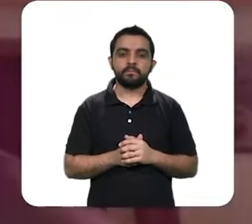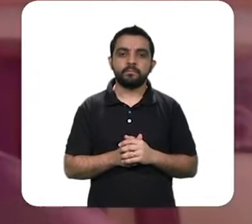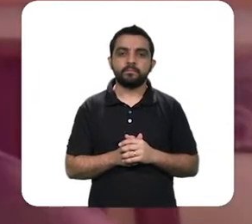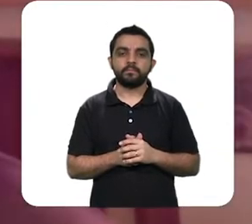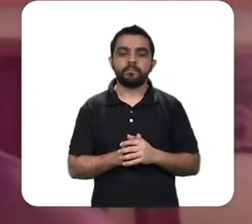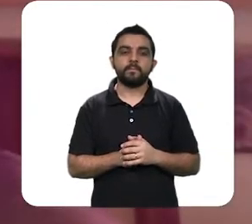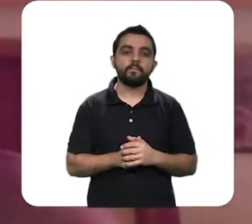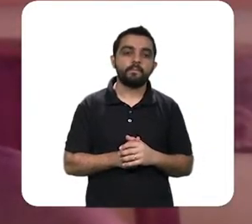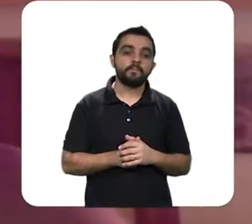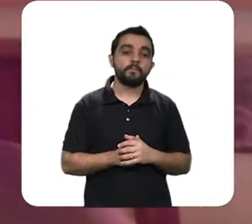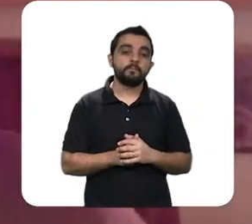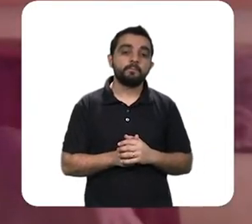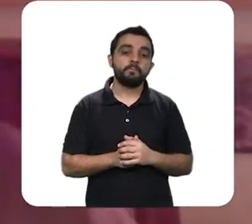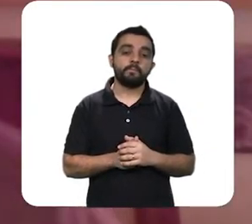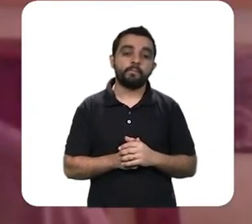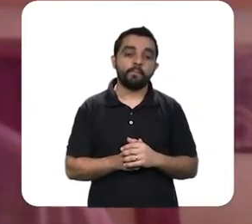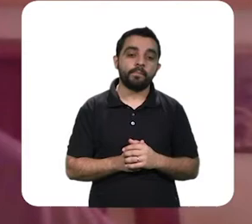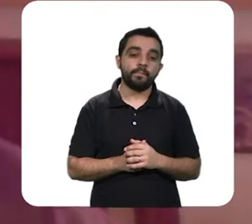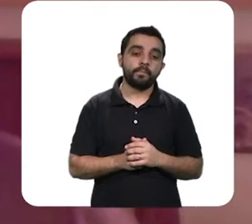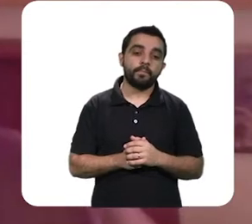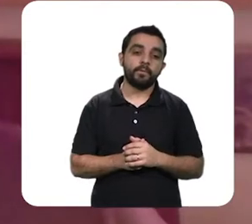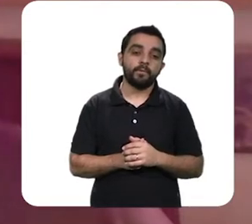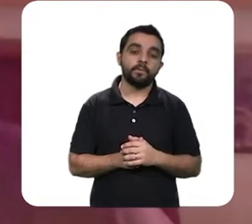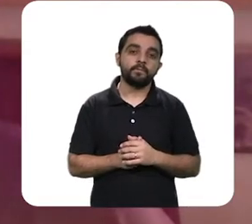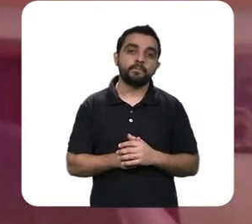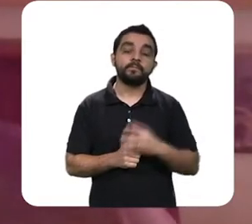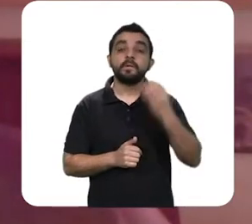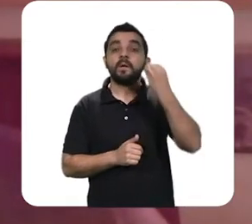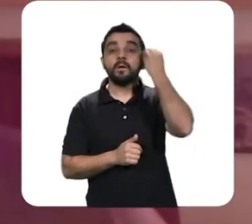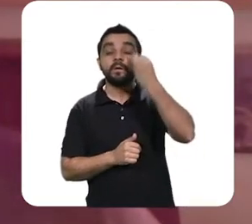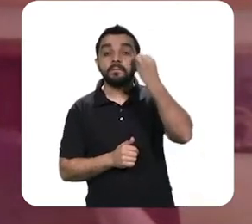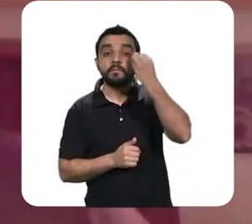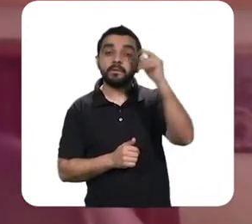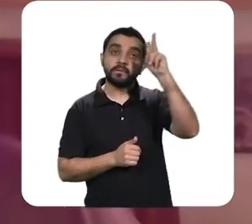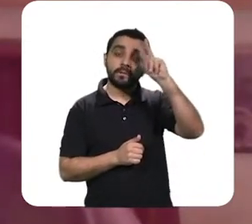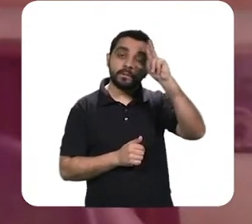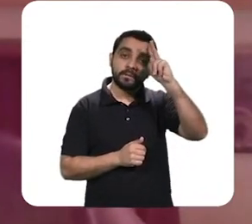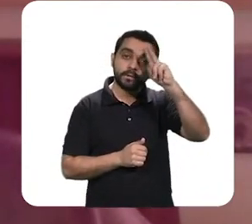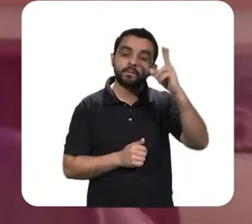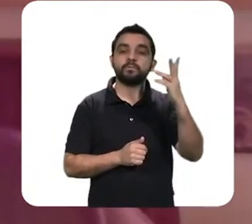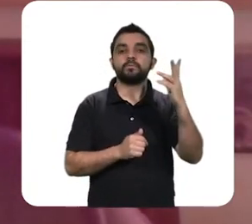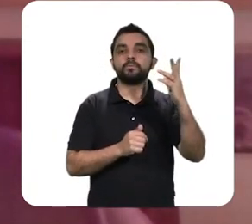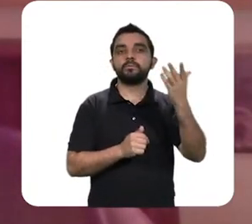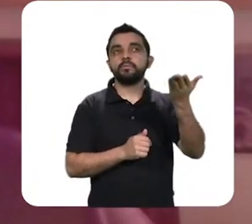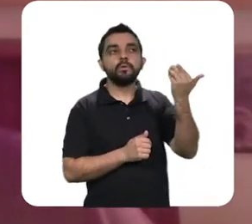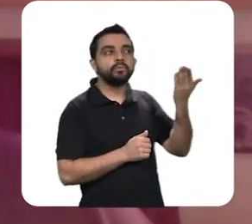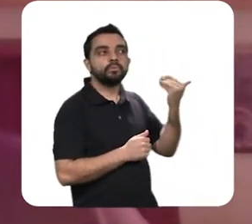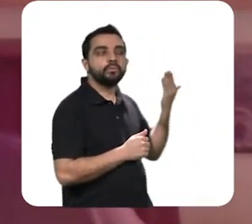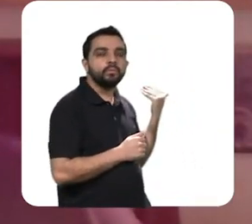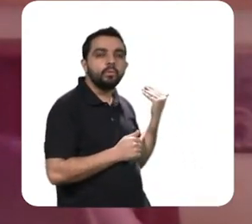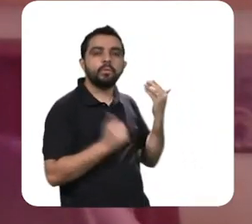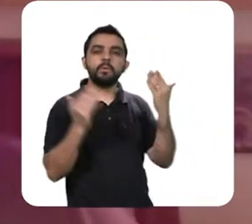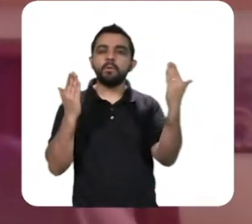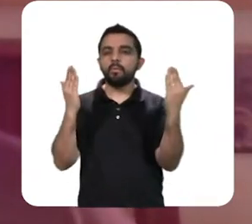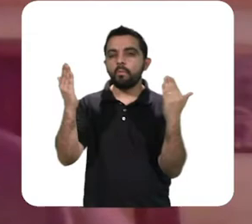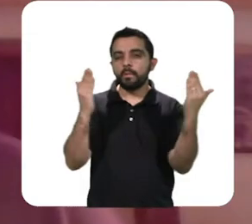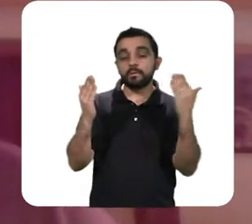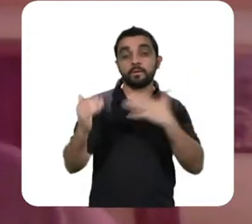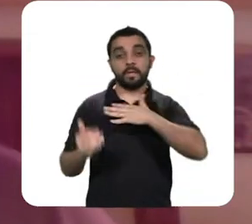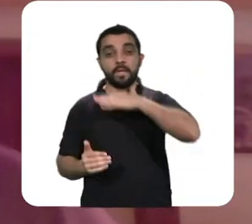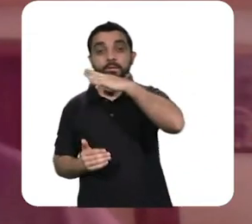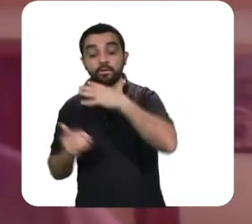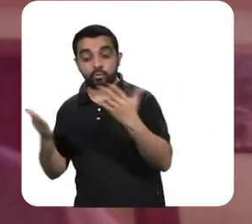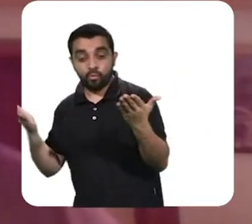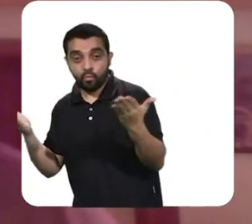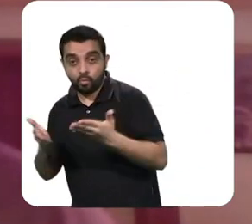continuar falando então. Então, pensando então na experiência histórica, eu acho que seria relevante a gente comparar a